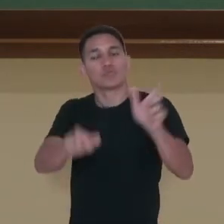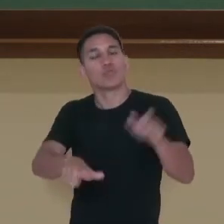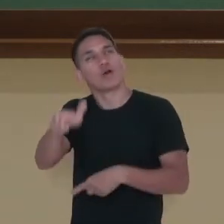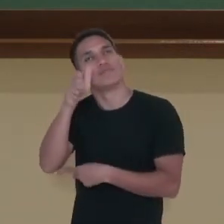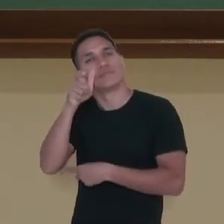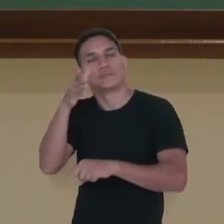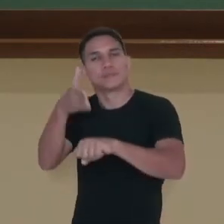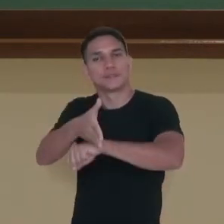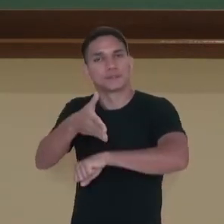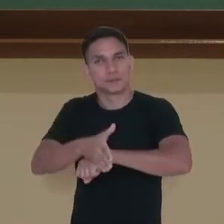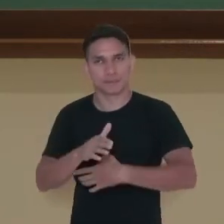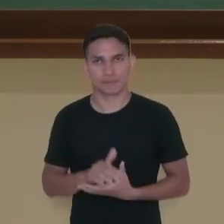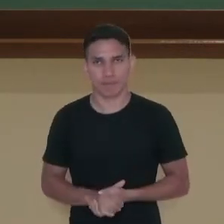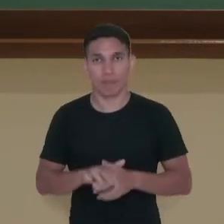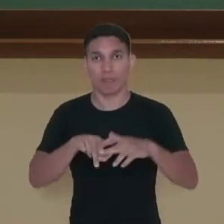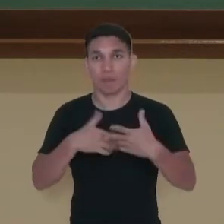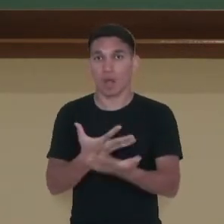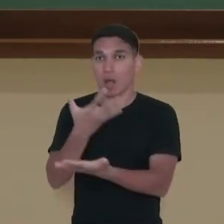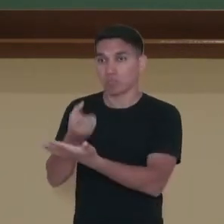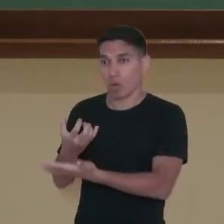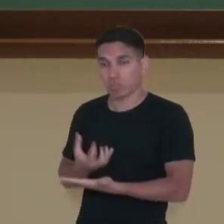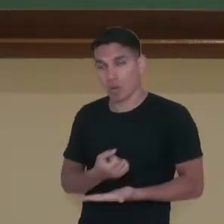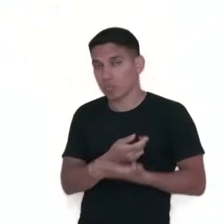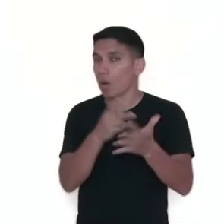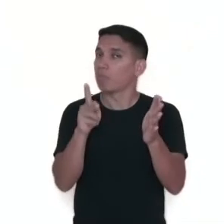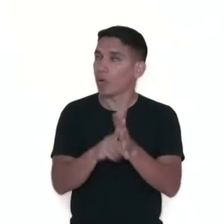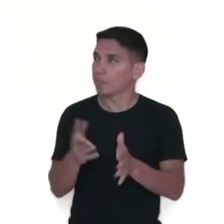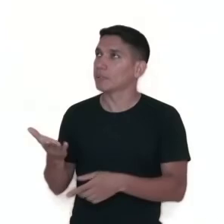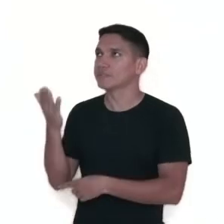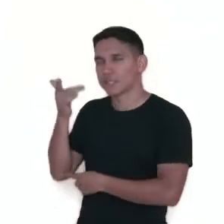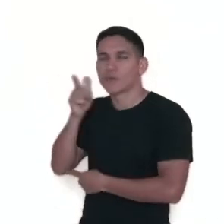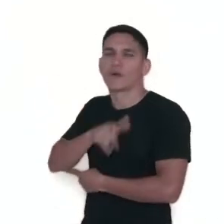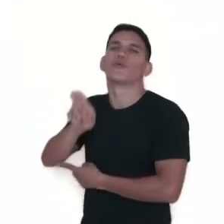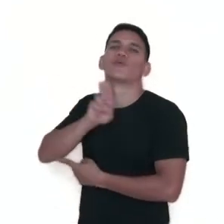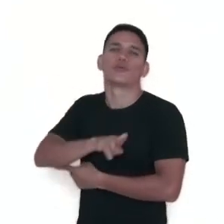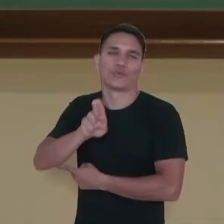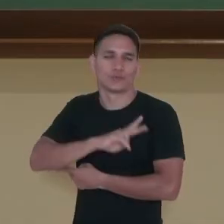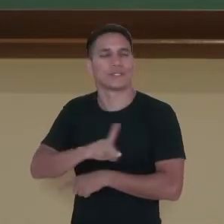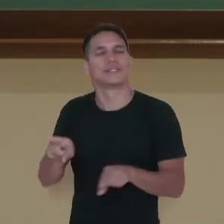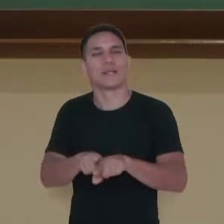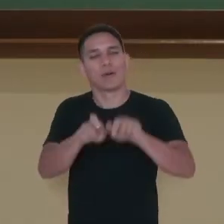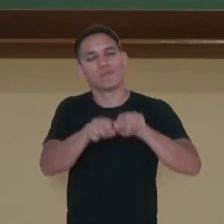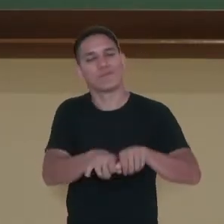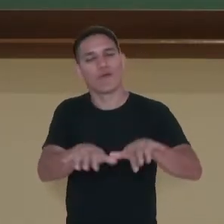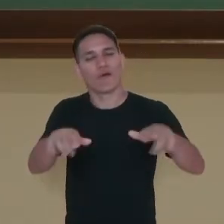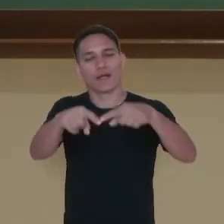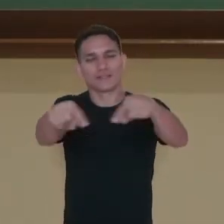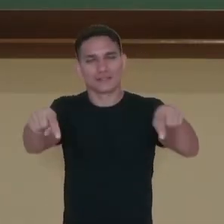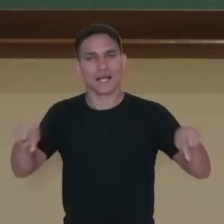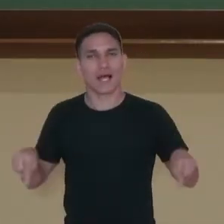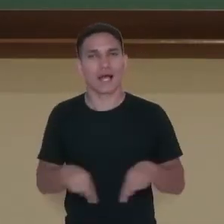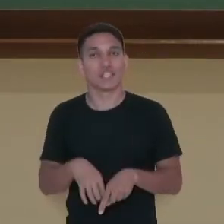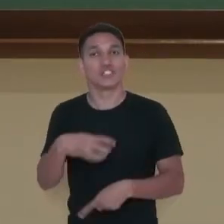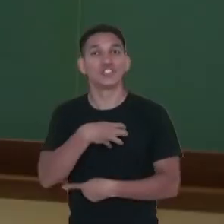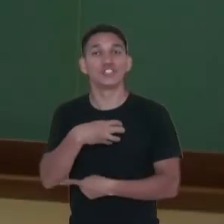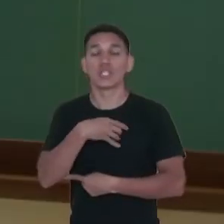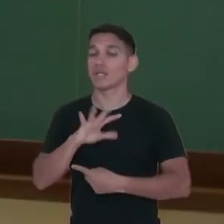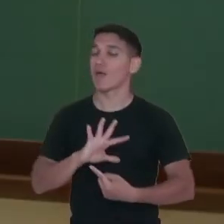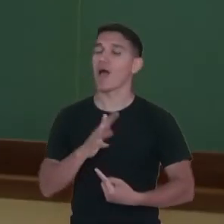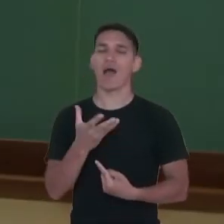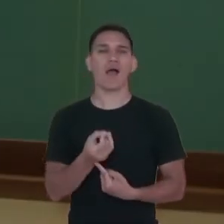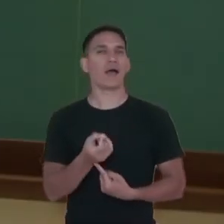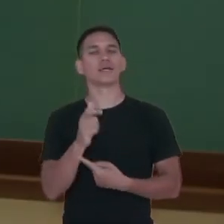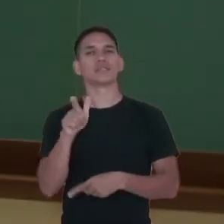exposição. Sons gravados e retirados dos filmes também foram utilizados, espalhando-se pela sala de exposição em uma linguagem artística